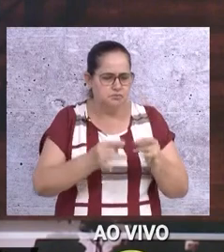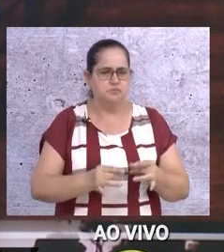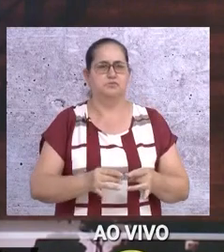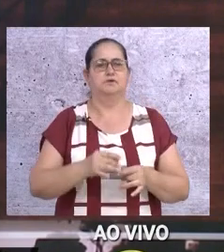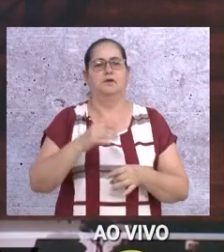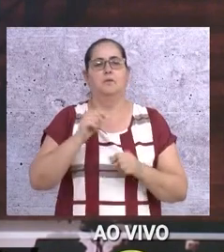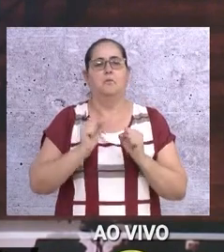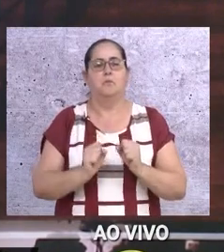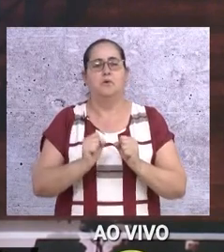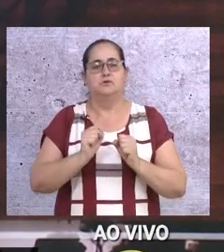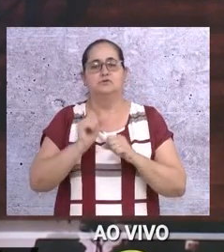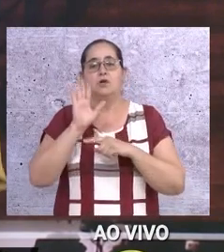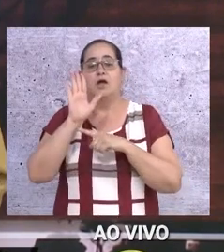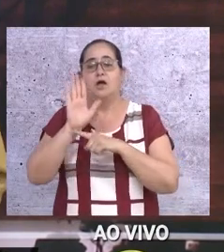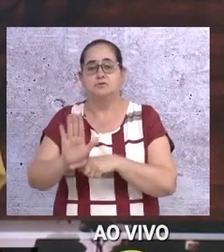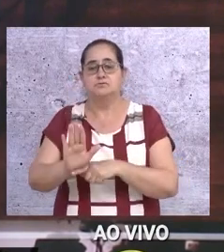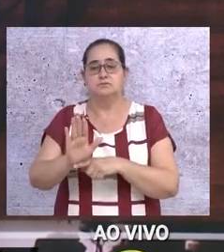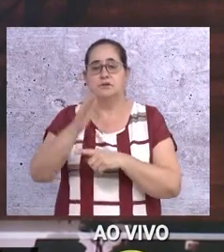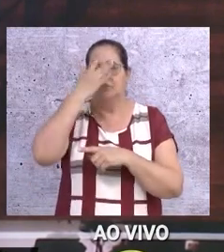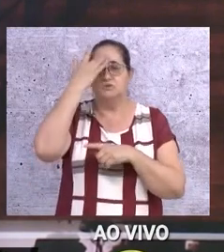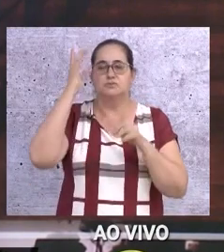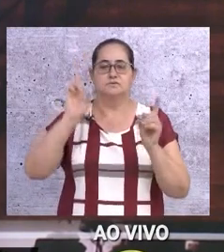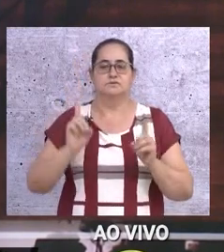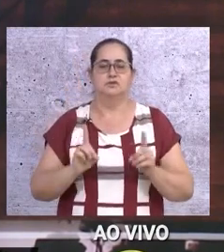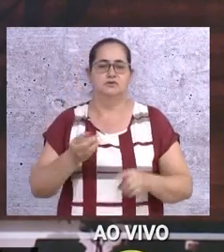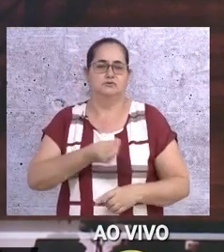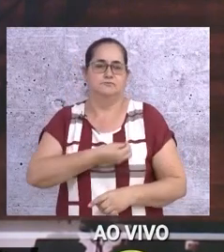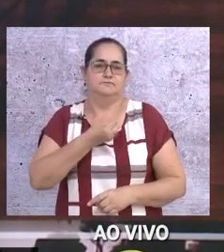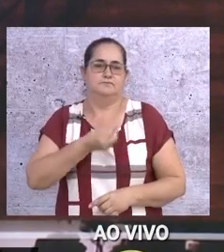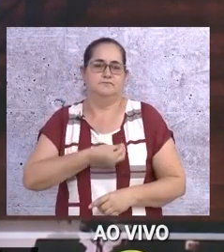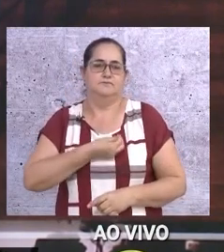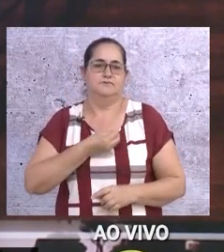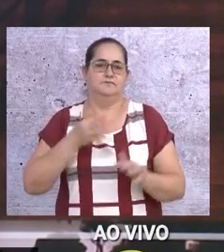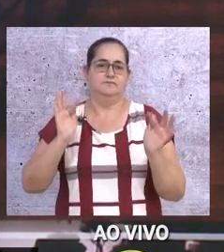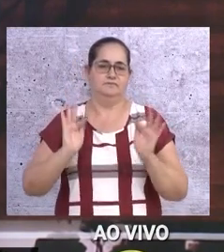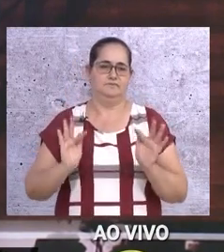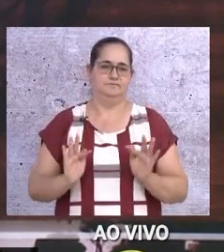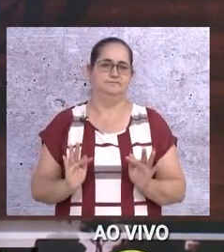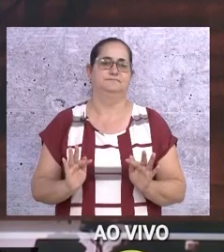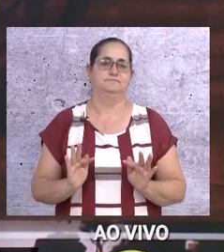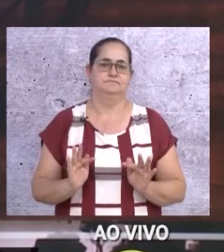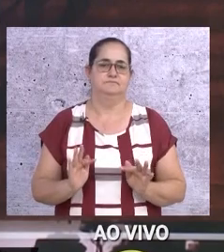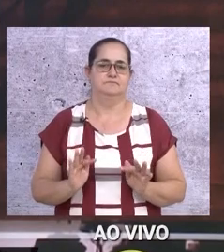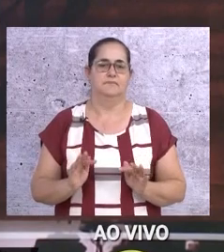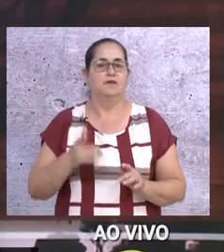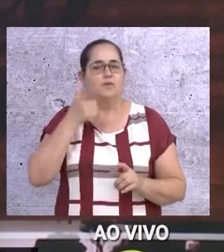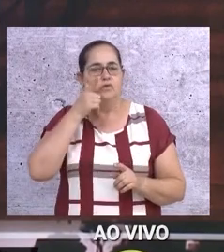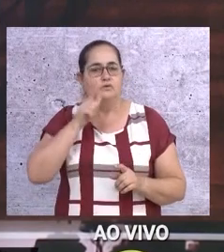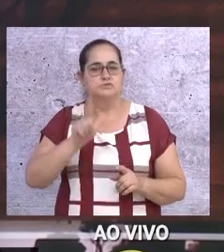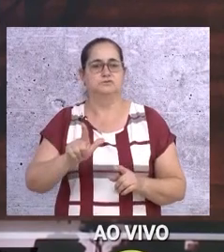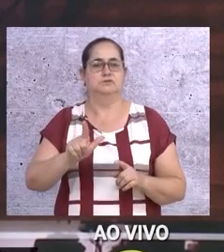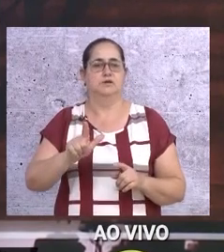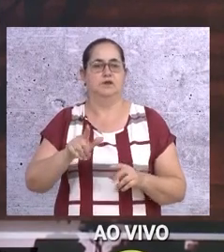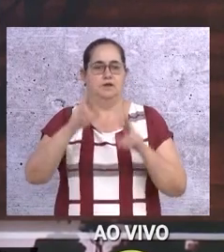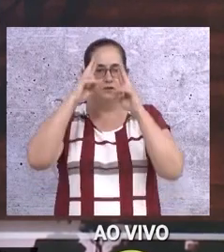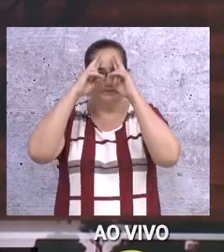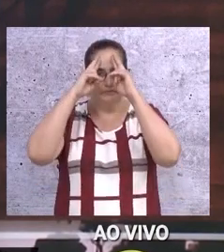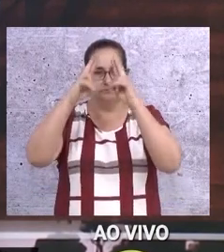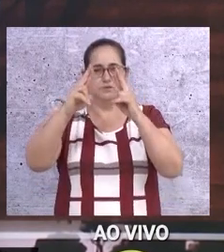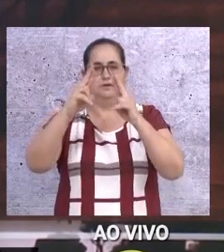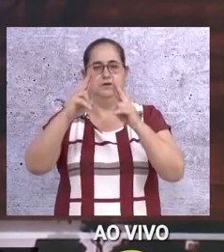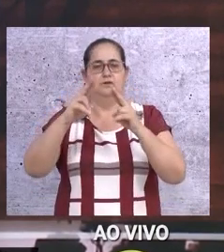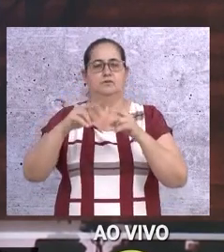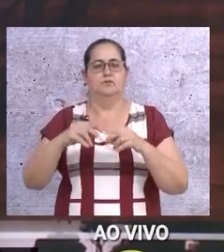que possibilite uma vida digna a essa pessoa com deficiência. que ela seja realmente respeitada